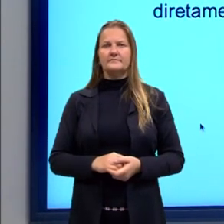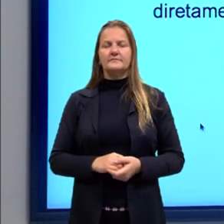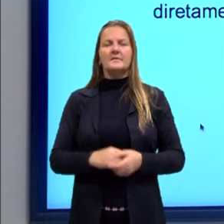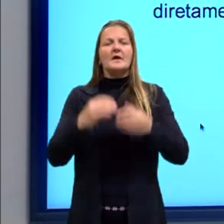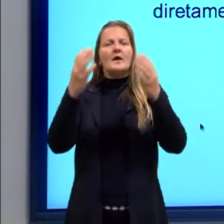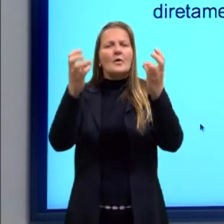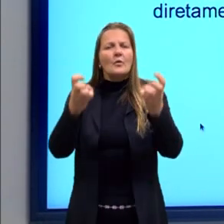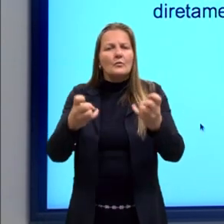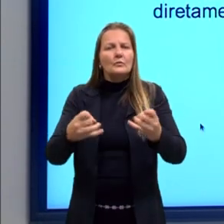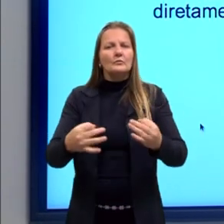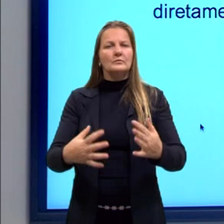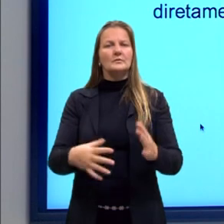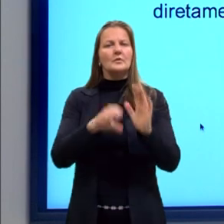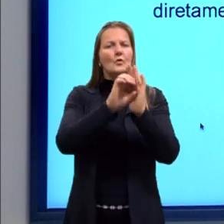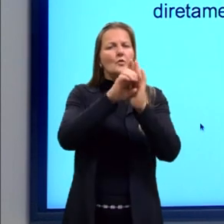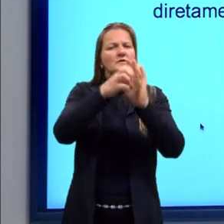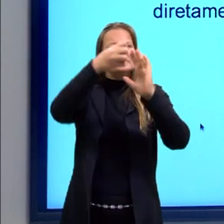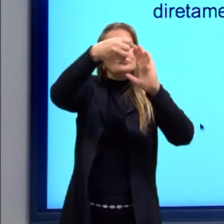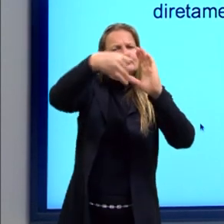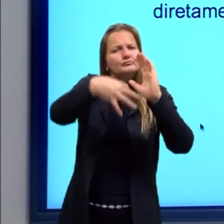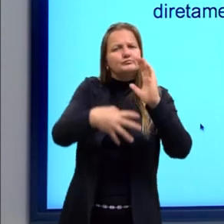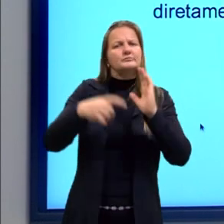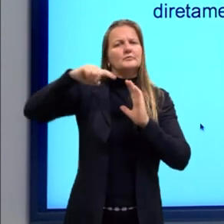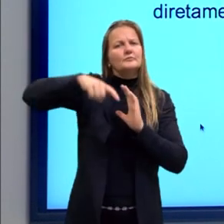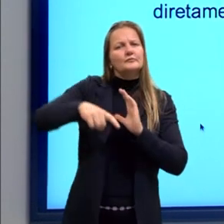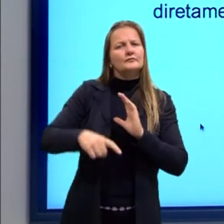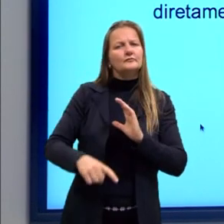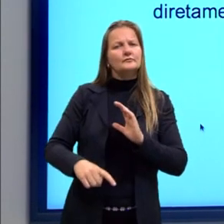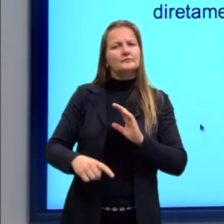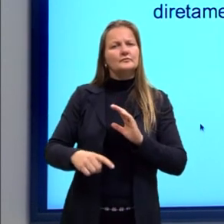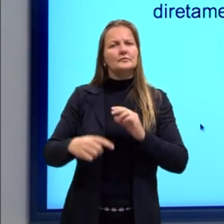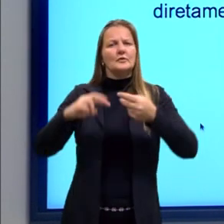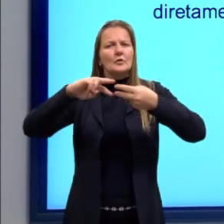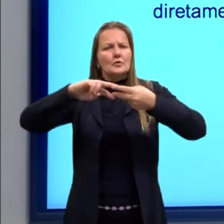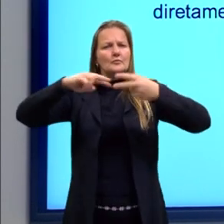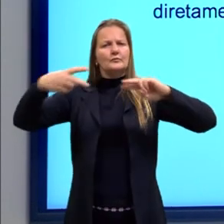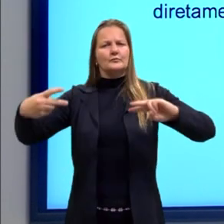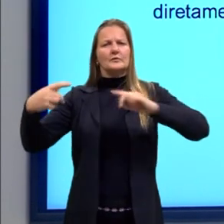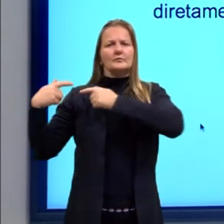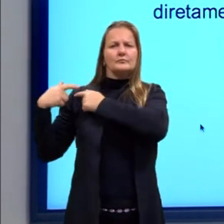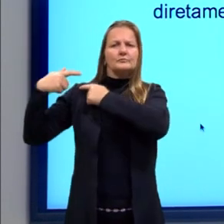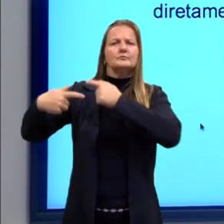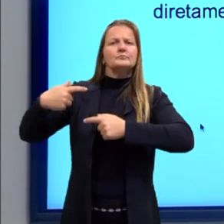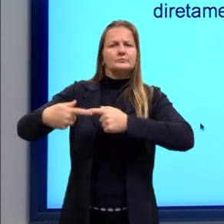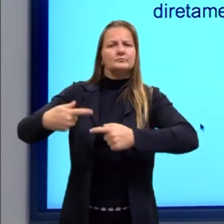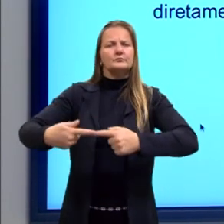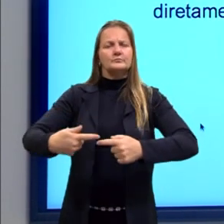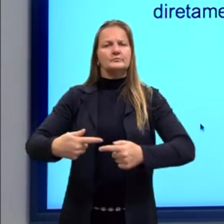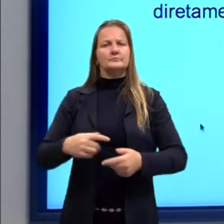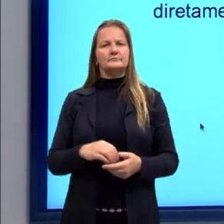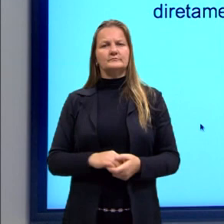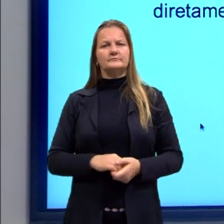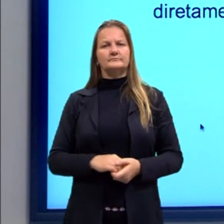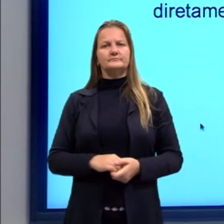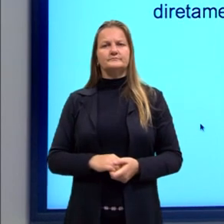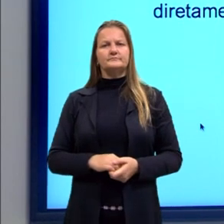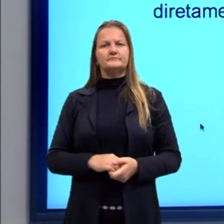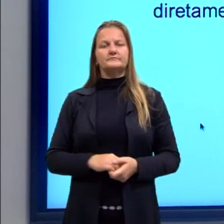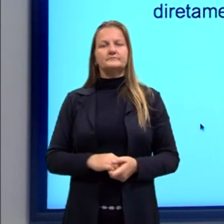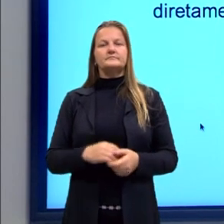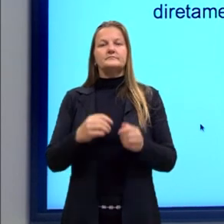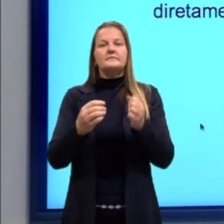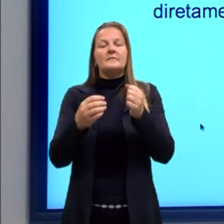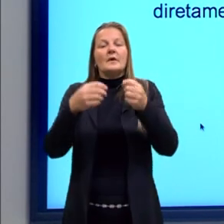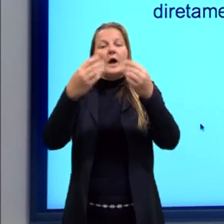Agora sim. Hereditariedade. Agora, como já demos uma pincelada nos conceitos básicos na genética,